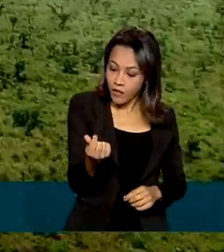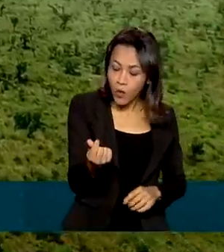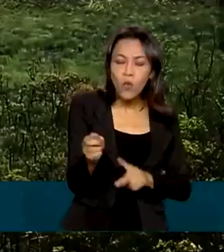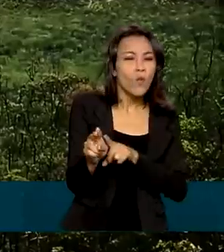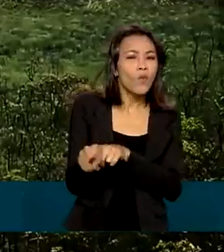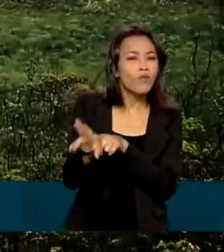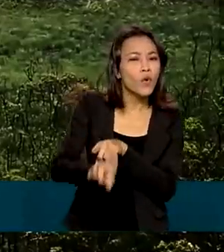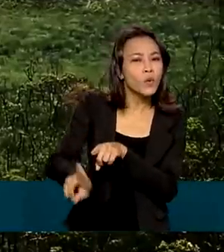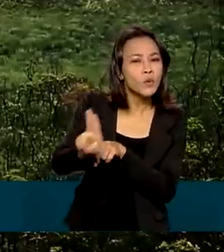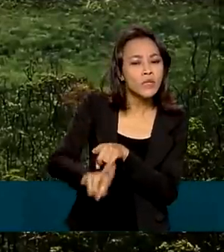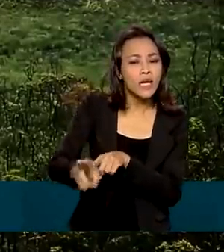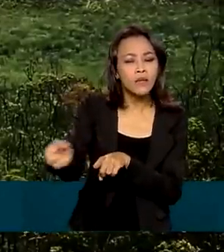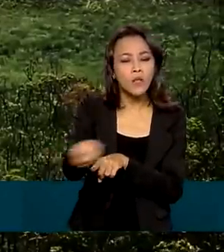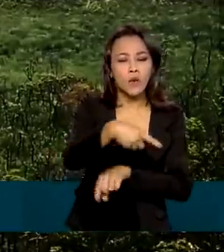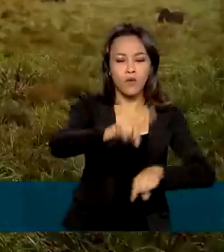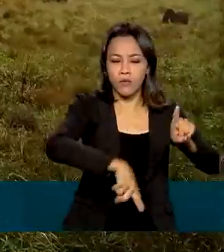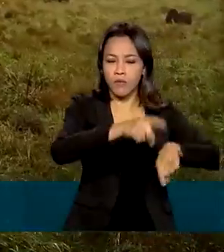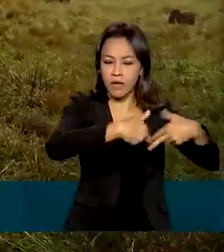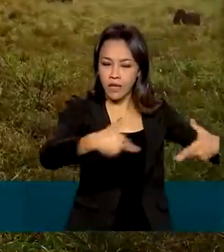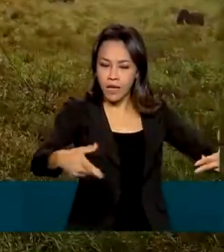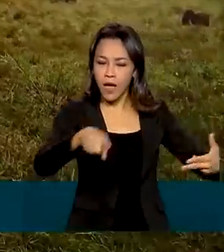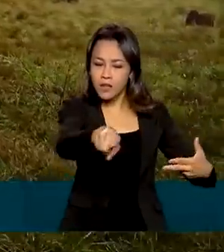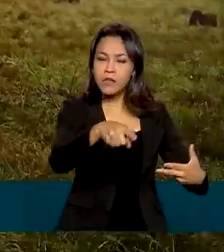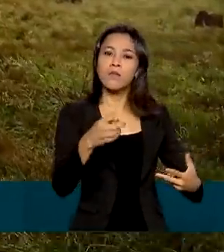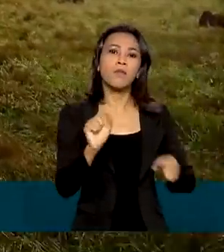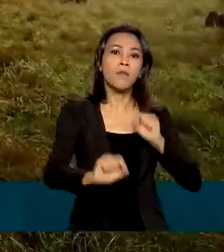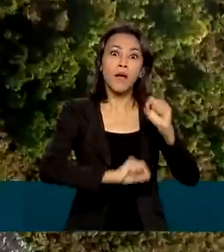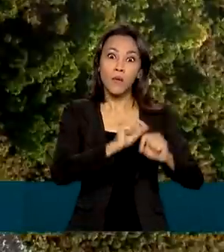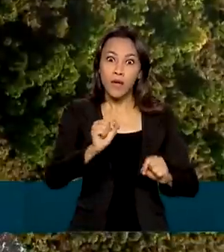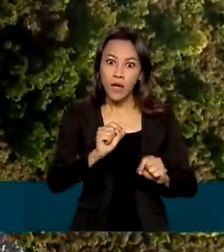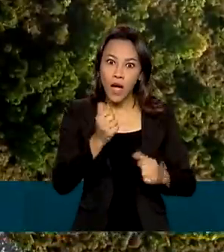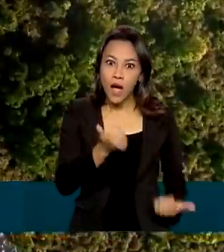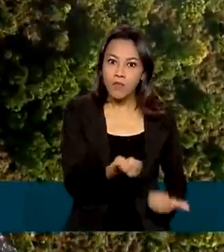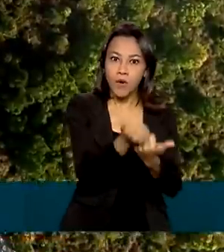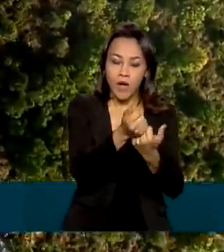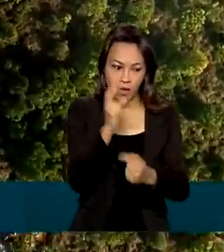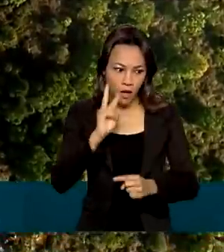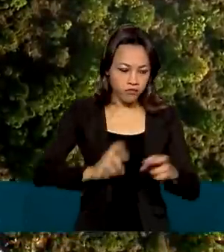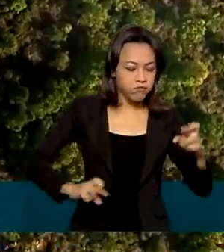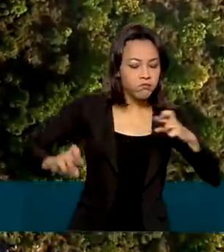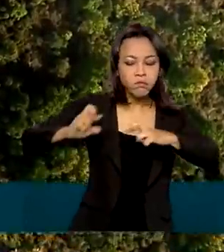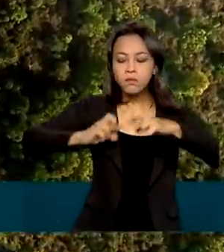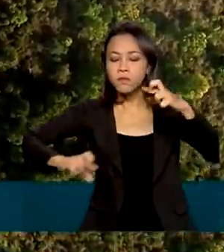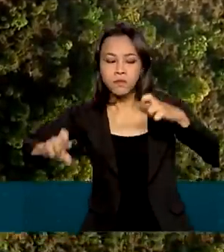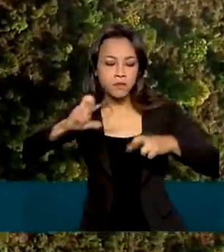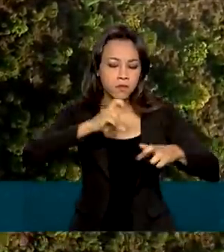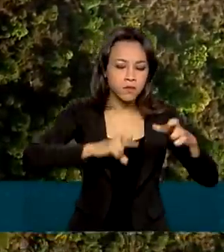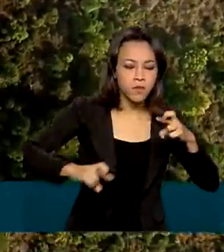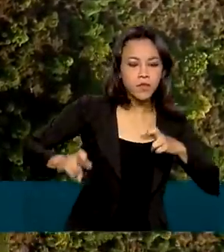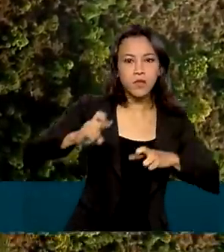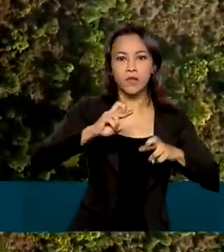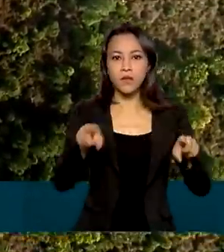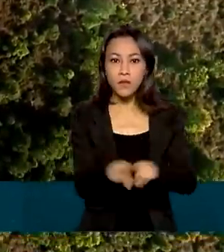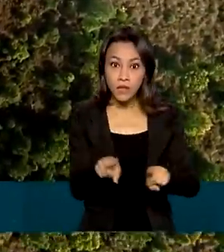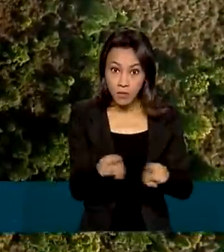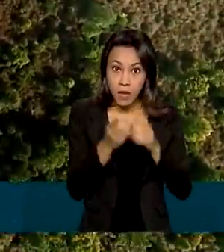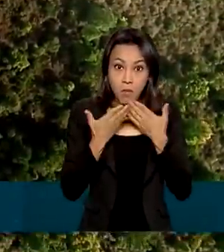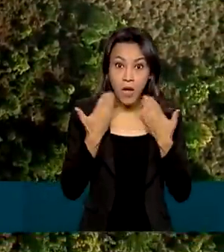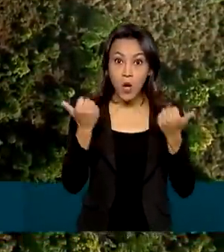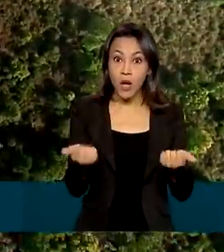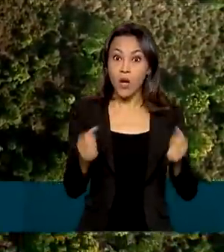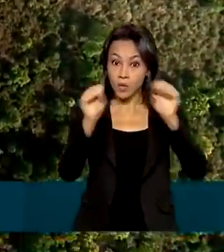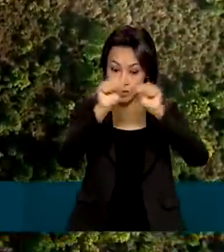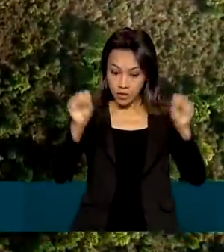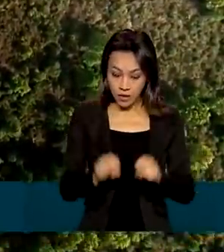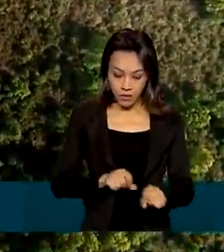utilizados em novos equipamentos para potencializar a fiscalização e também para aprimorar sistemas de informática